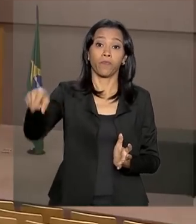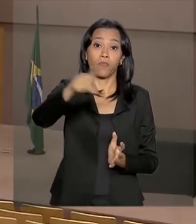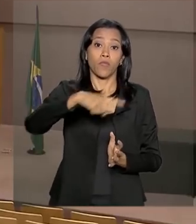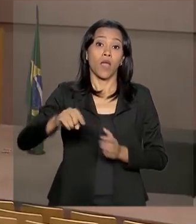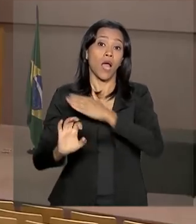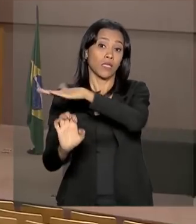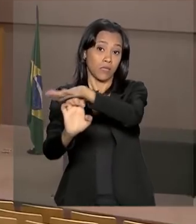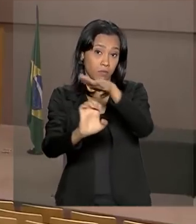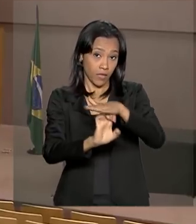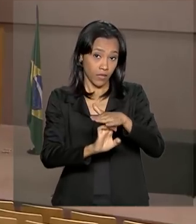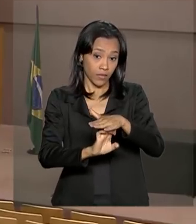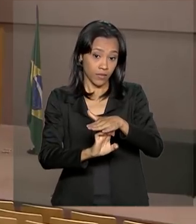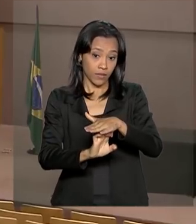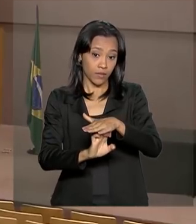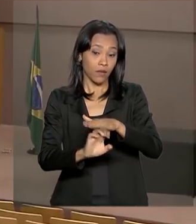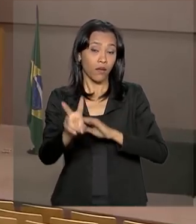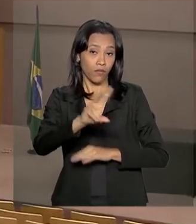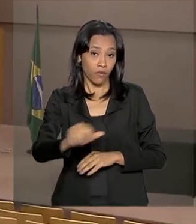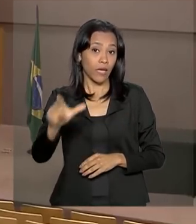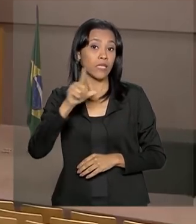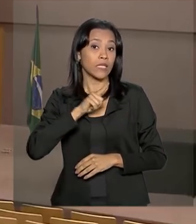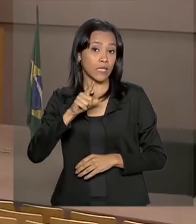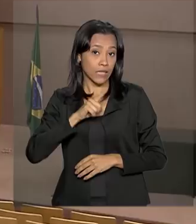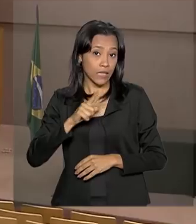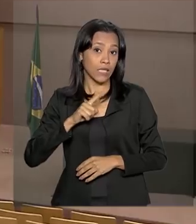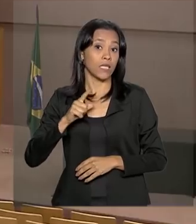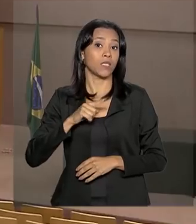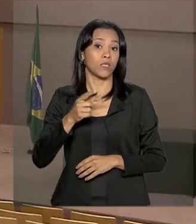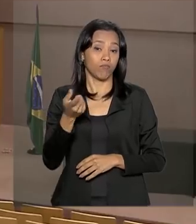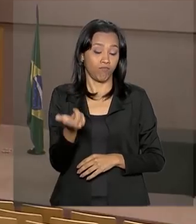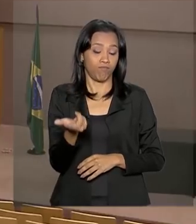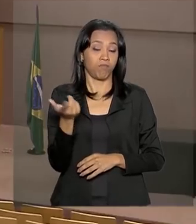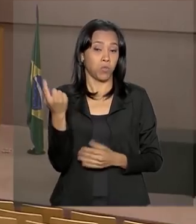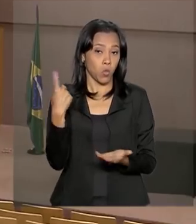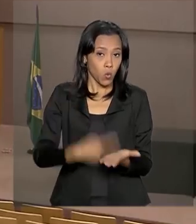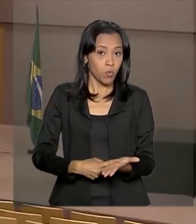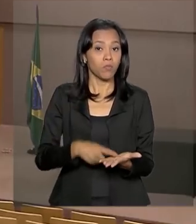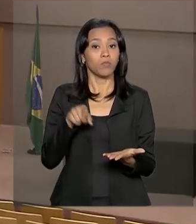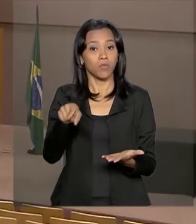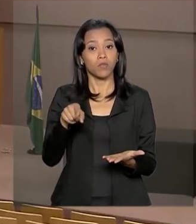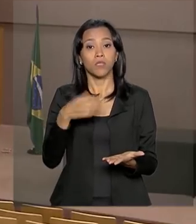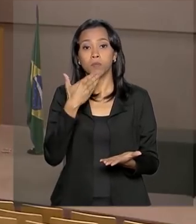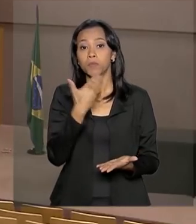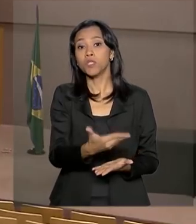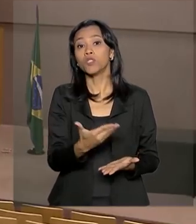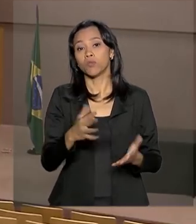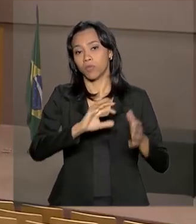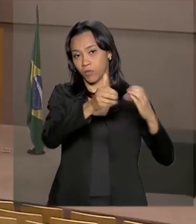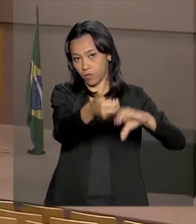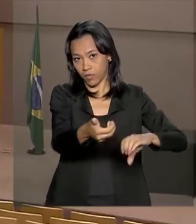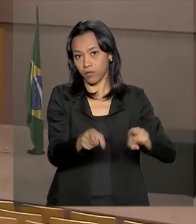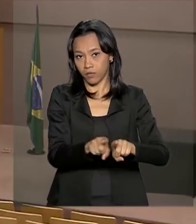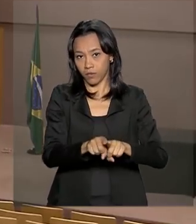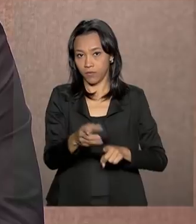responsabilizados. E ele fez também um apelo ao Congresso Nacional. Vamos ver.